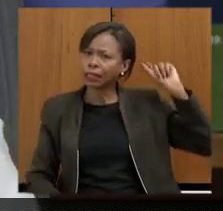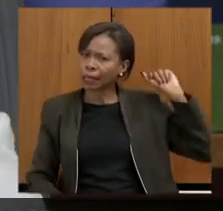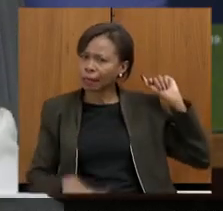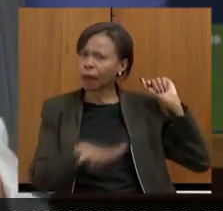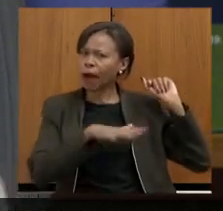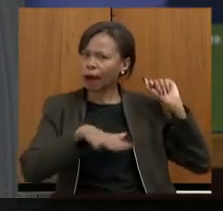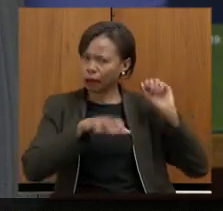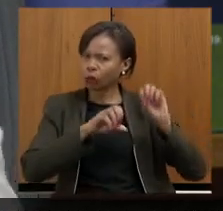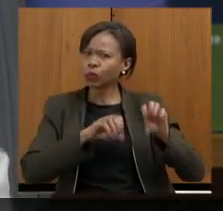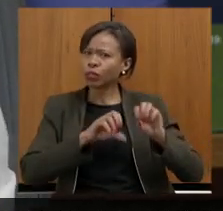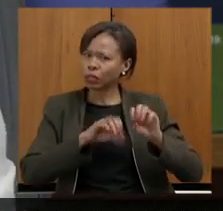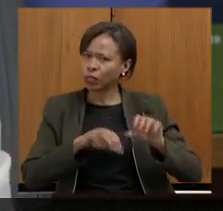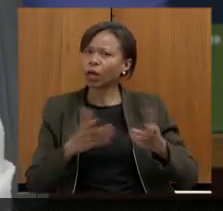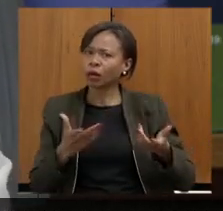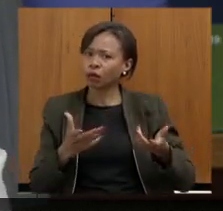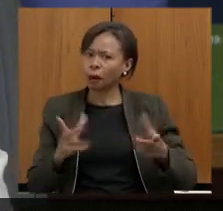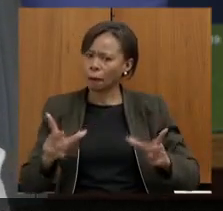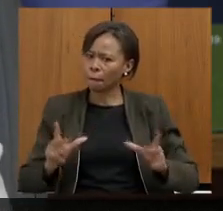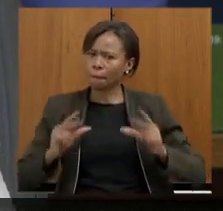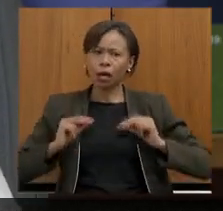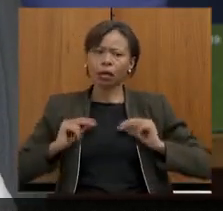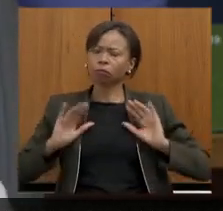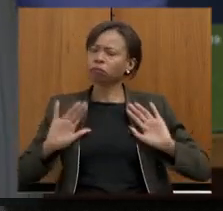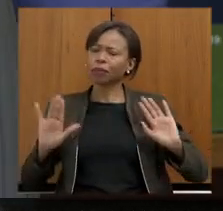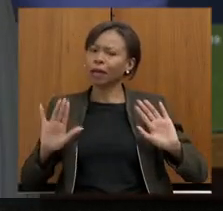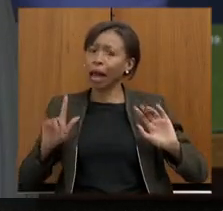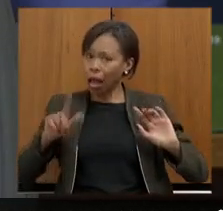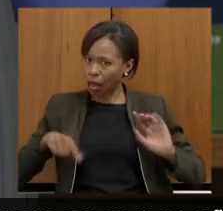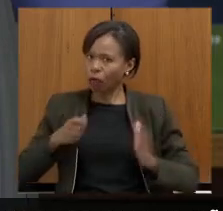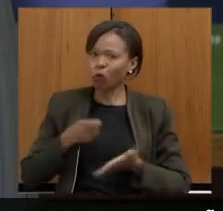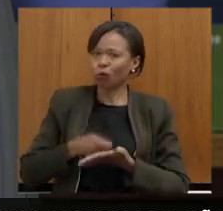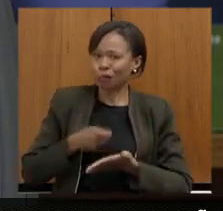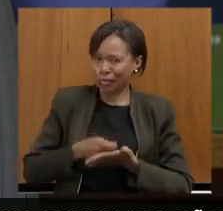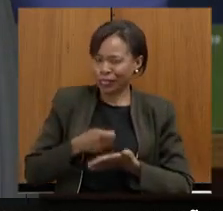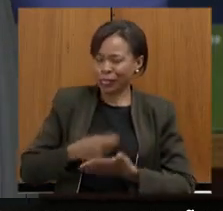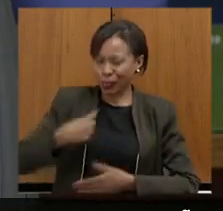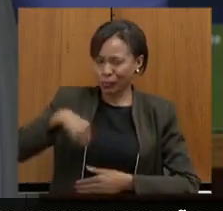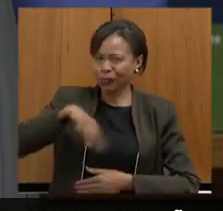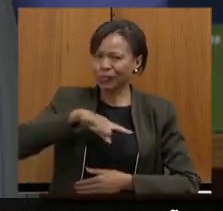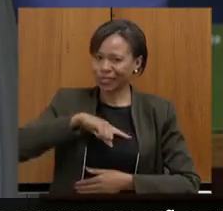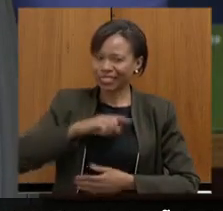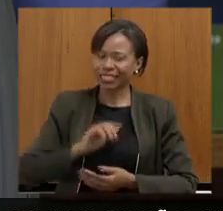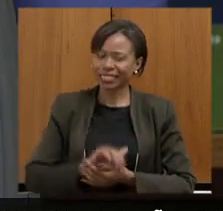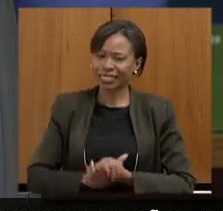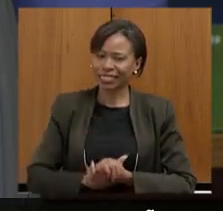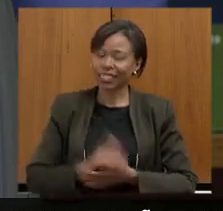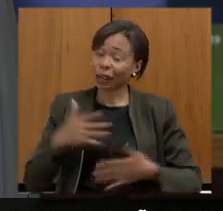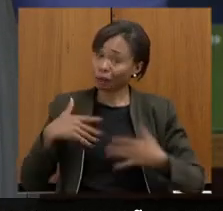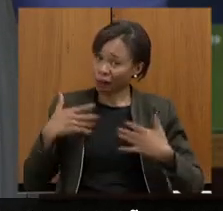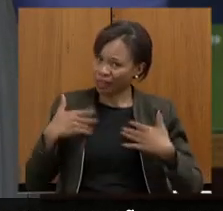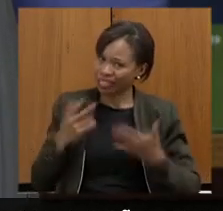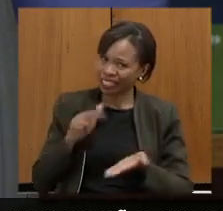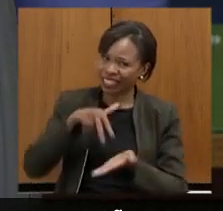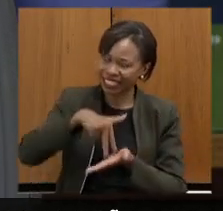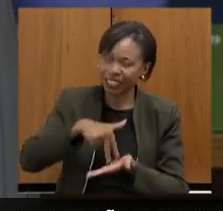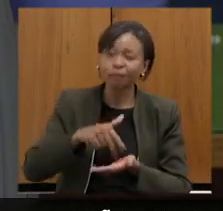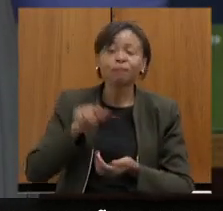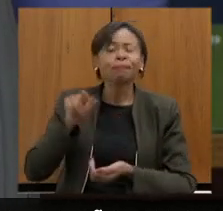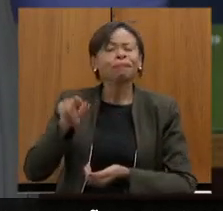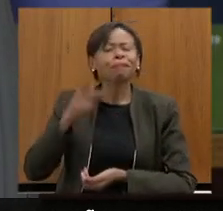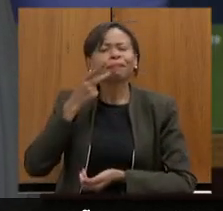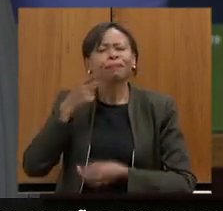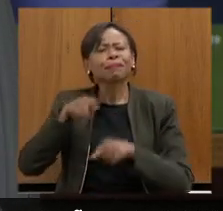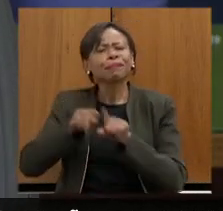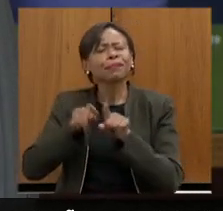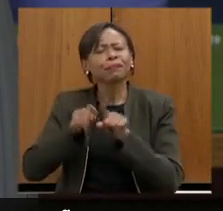para além de merecimento era a nossa obrigação então é é uma grande alegria estar aqui o que você disse destacou